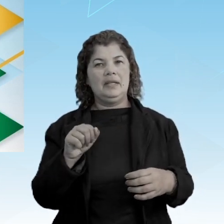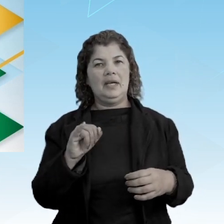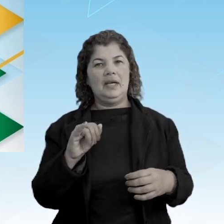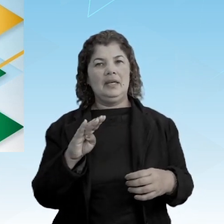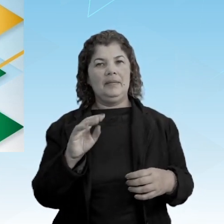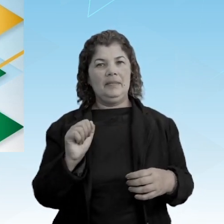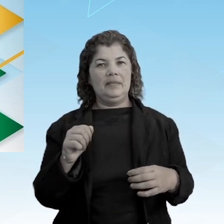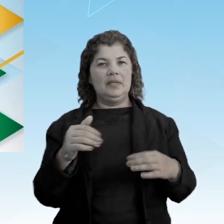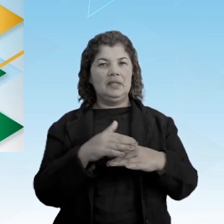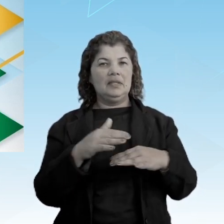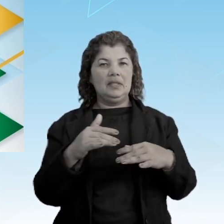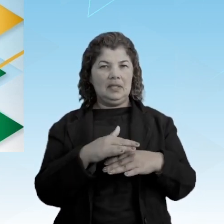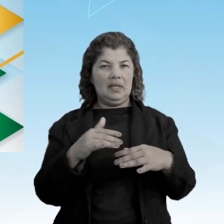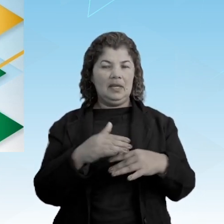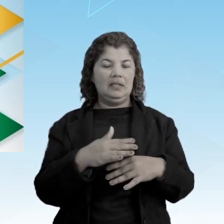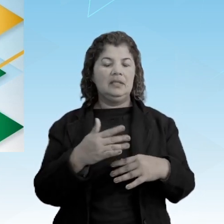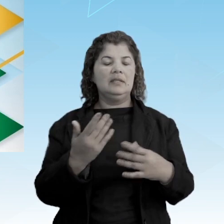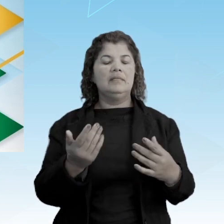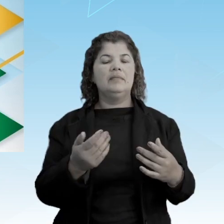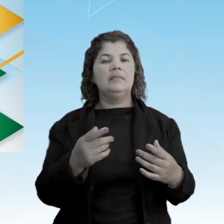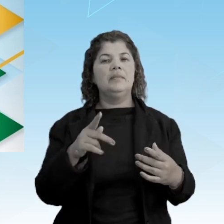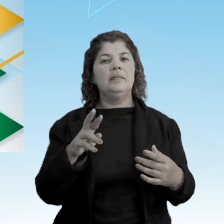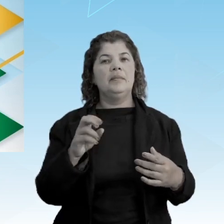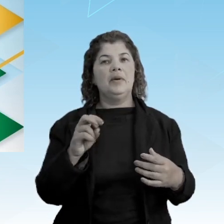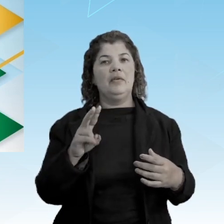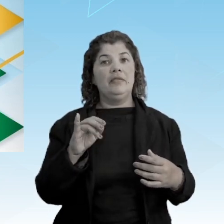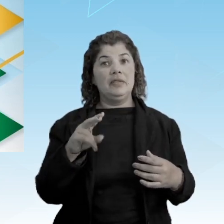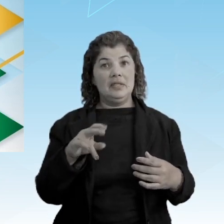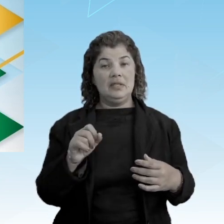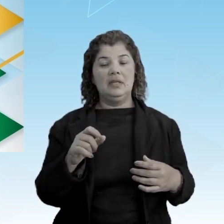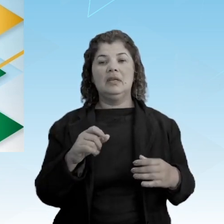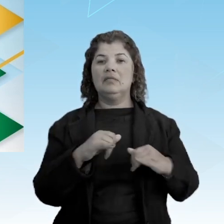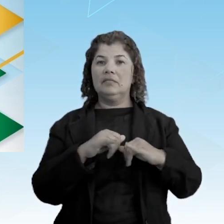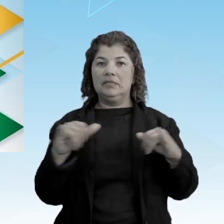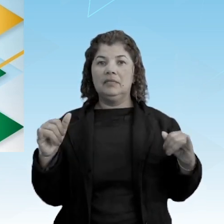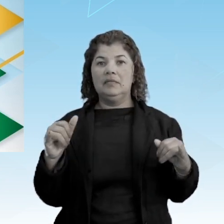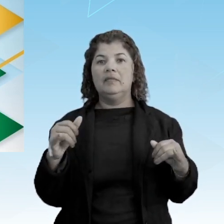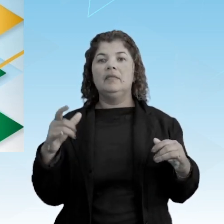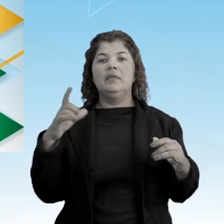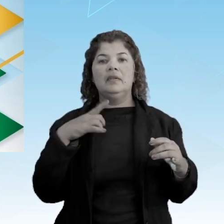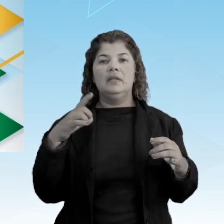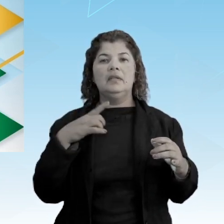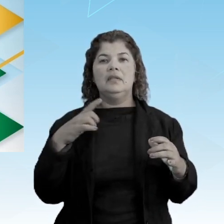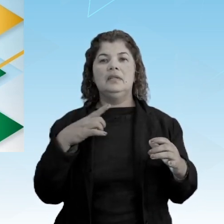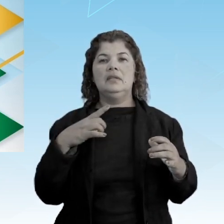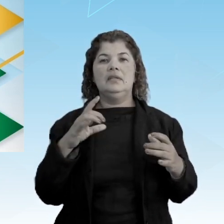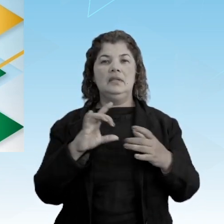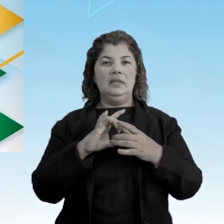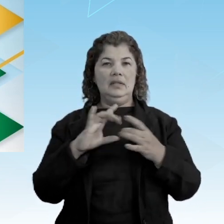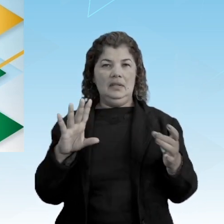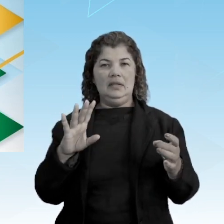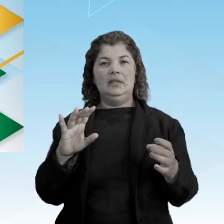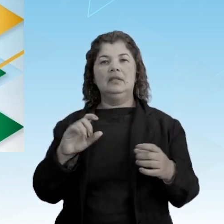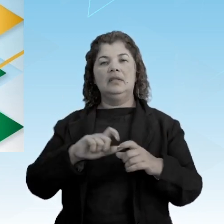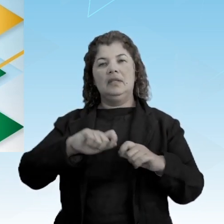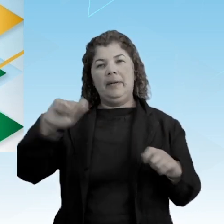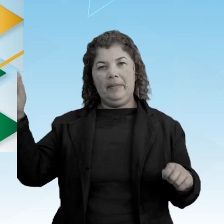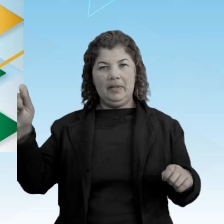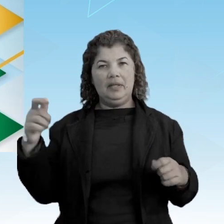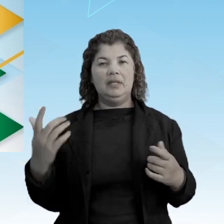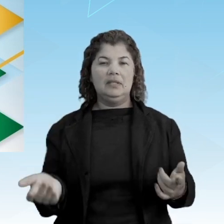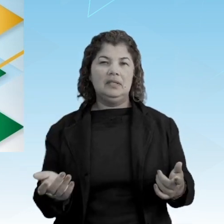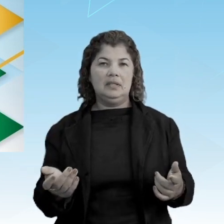cidade do norte da província, declarou-se favorável a independência. Então, o general